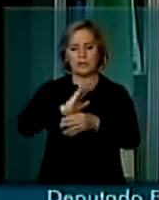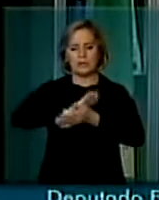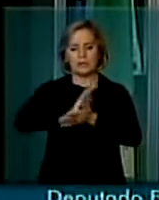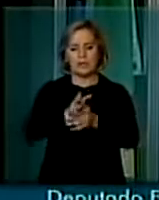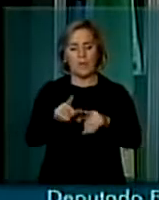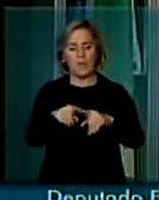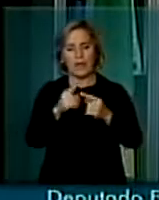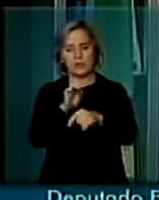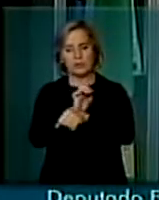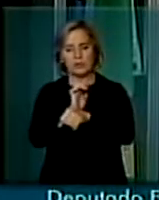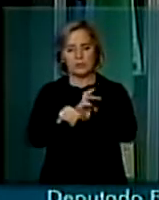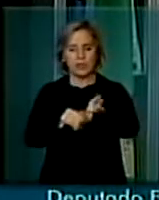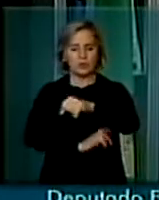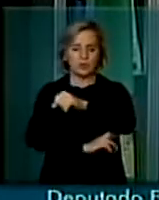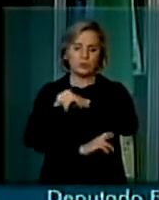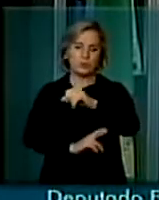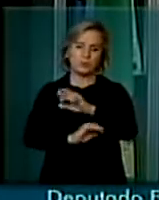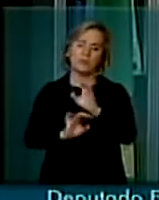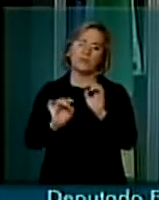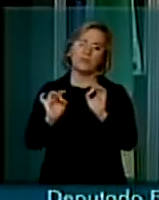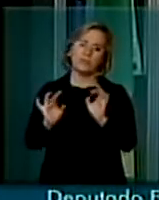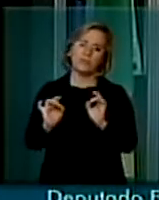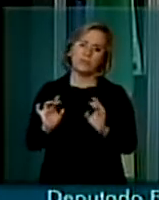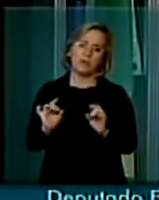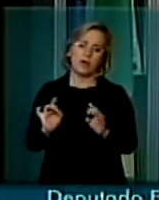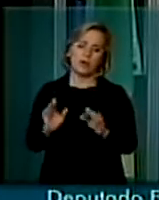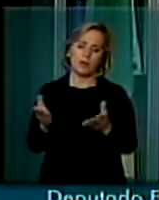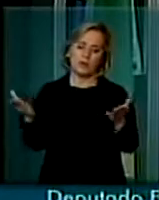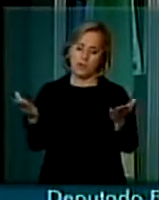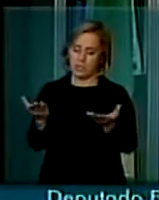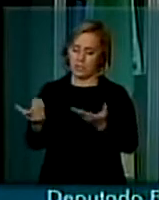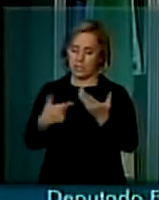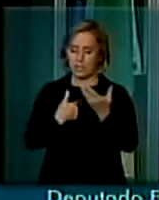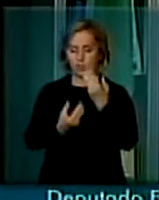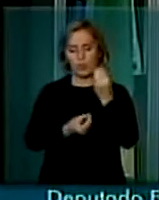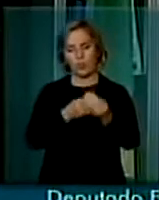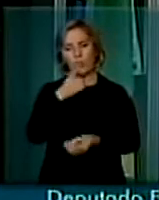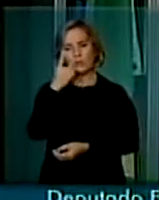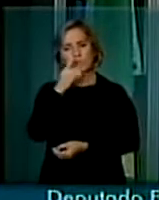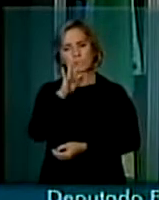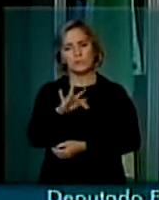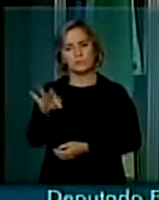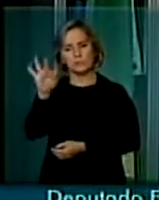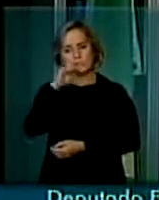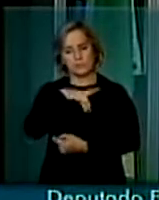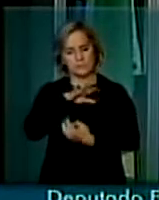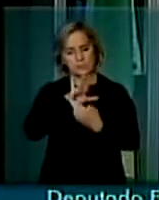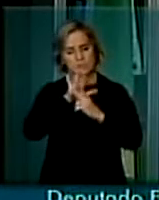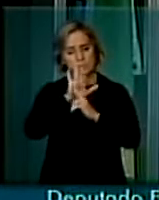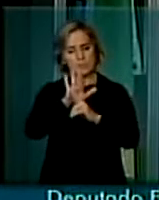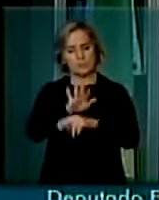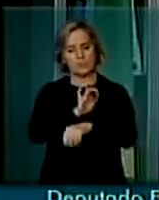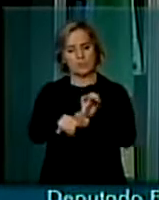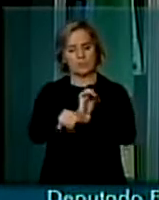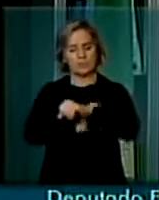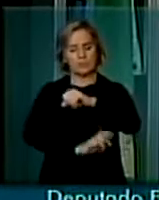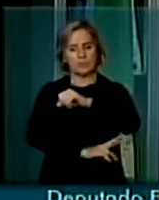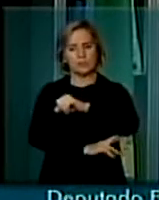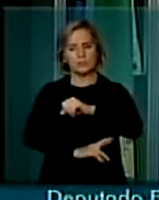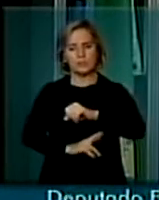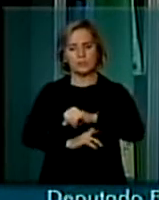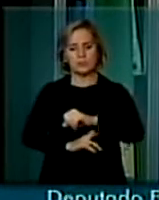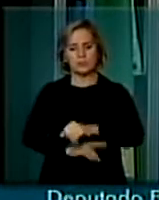Rondônia é um caso especial. E aqui, como deputado federal, representando o Estado de Rondônia, eu deixo o senhor...